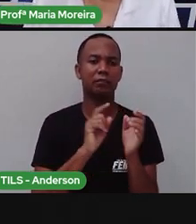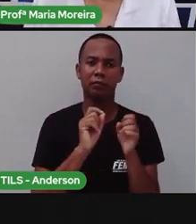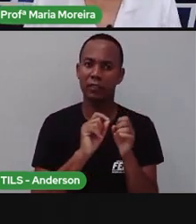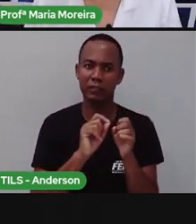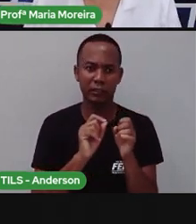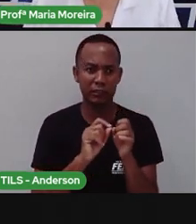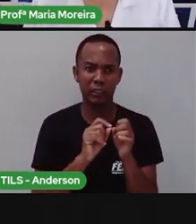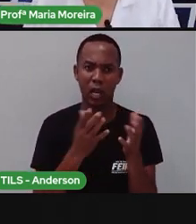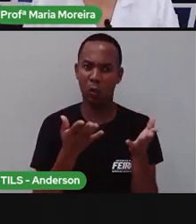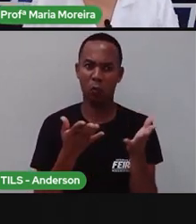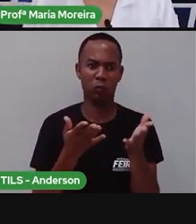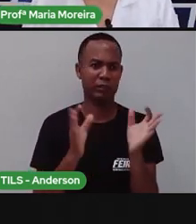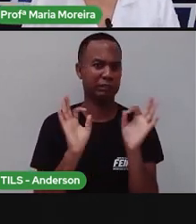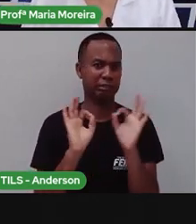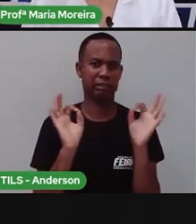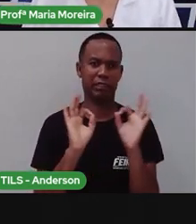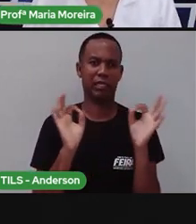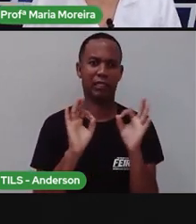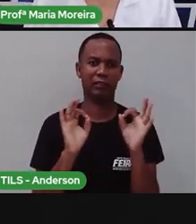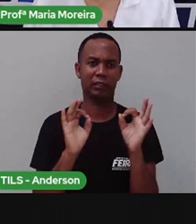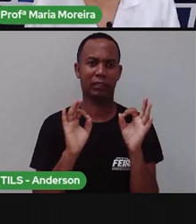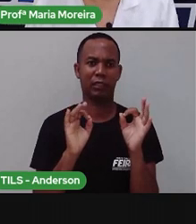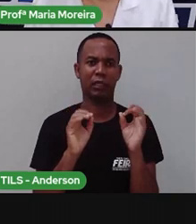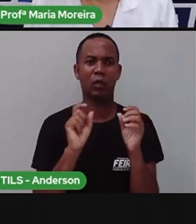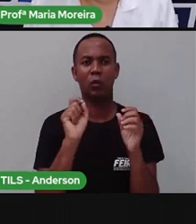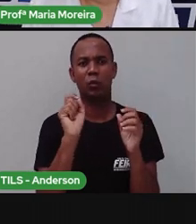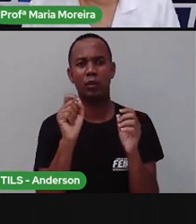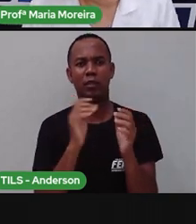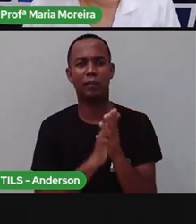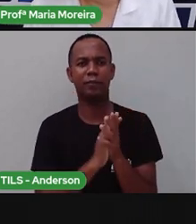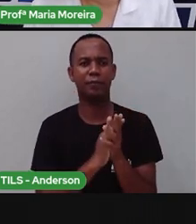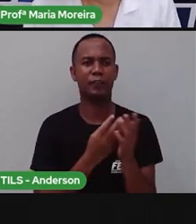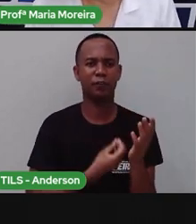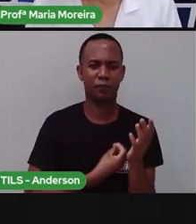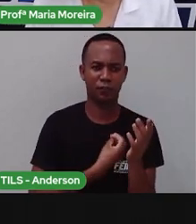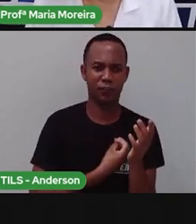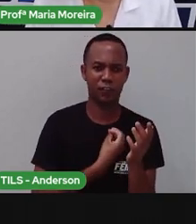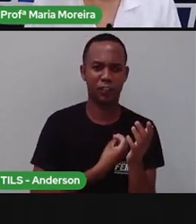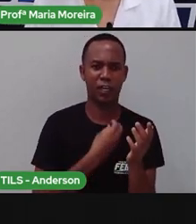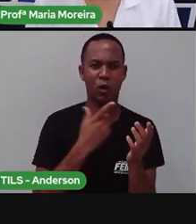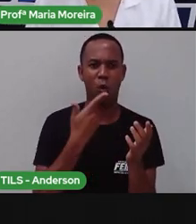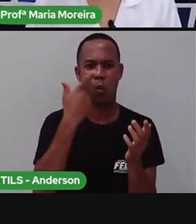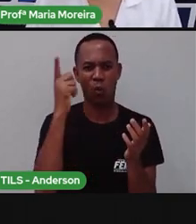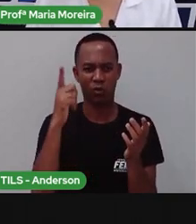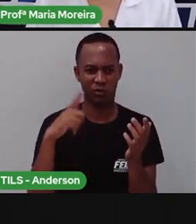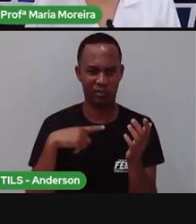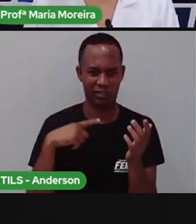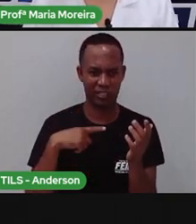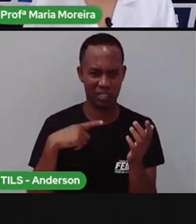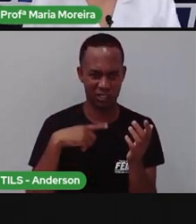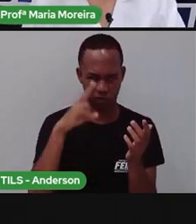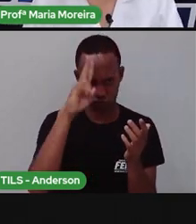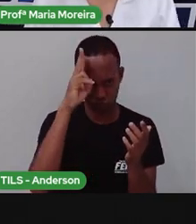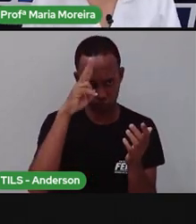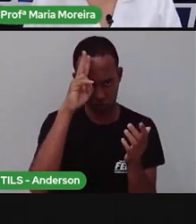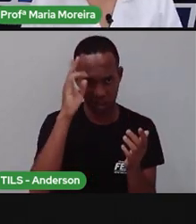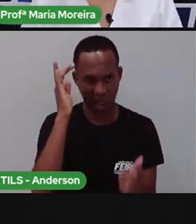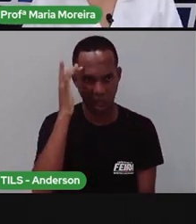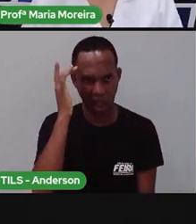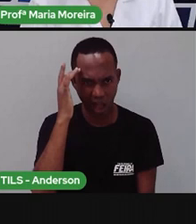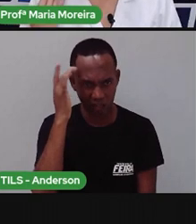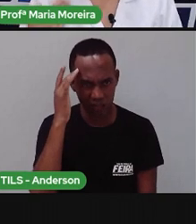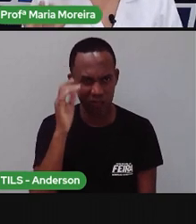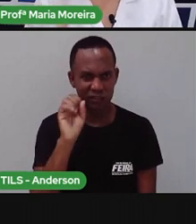por conta do isolamento social? Bom, e os outros seres vivos, eles possuem uma história? E aí, você acha, Anderson,